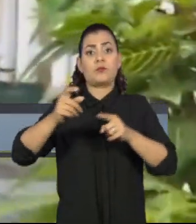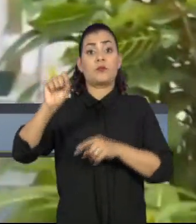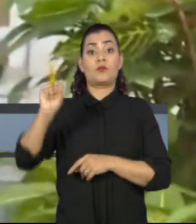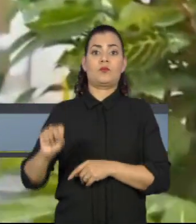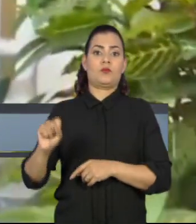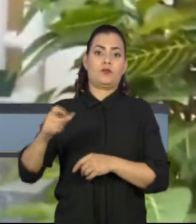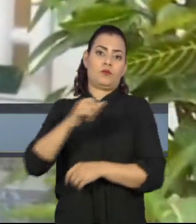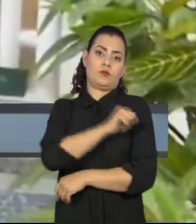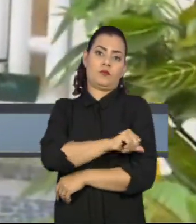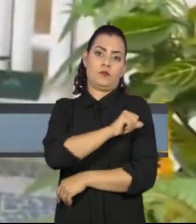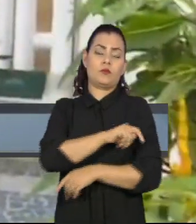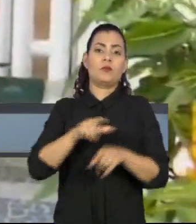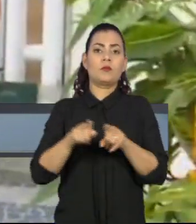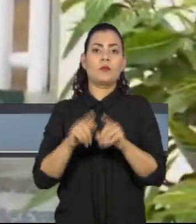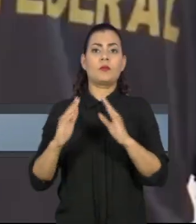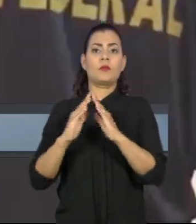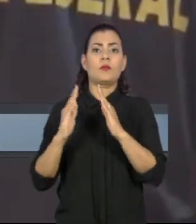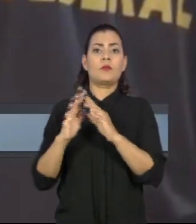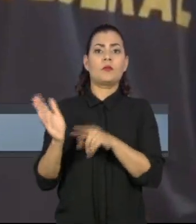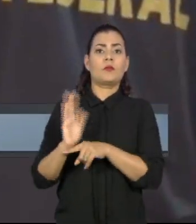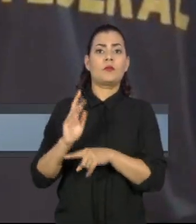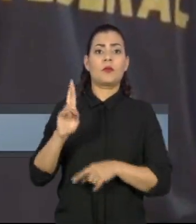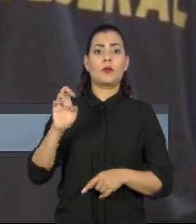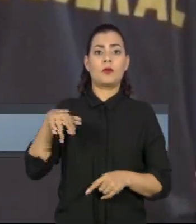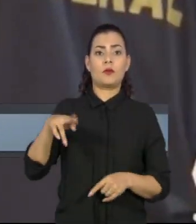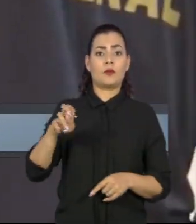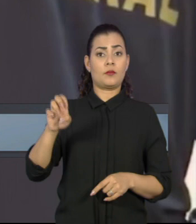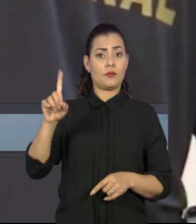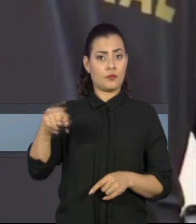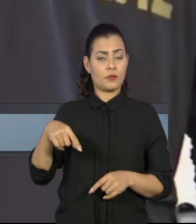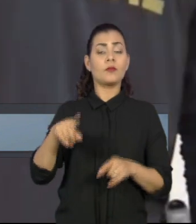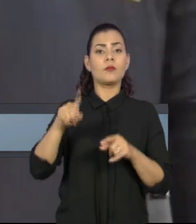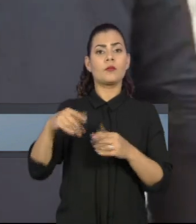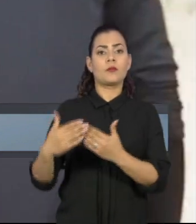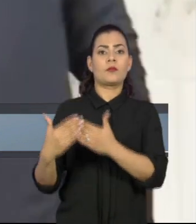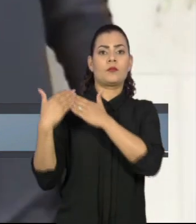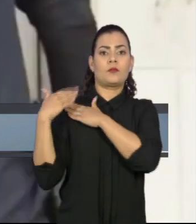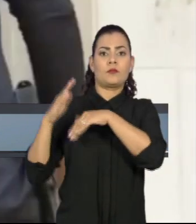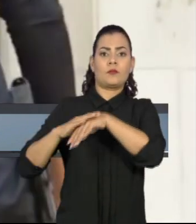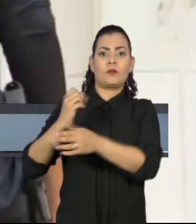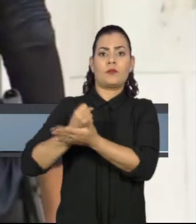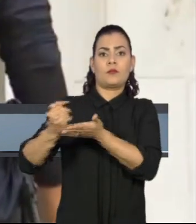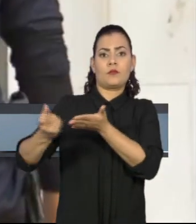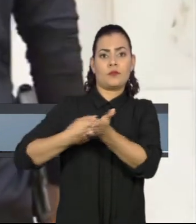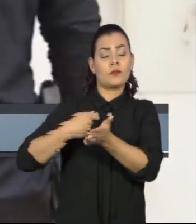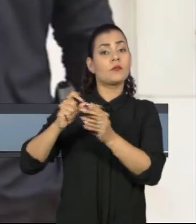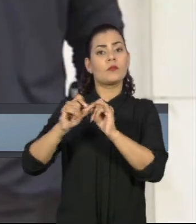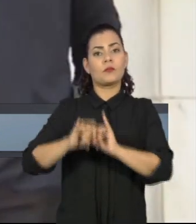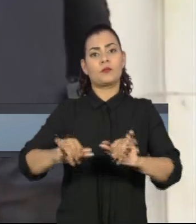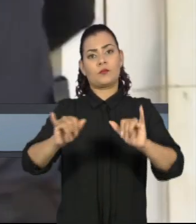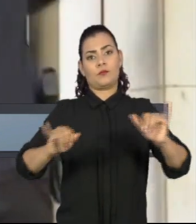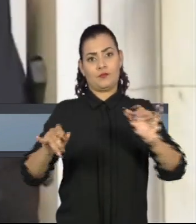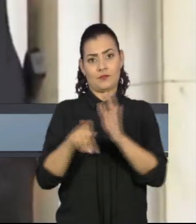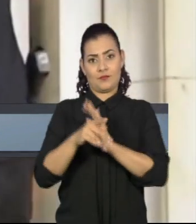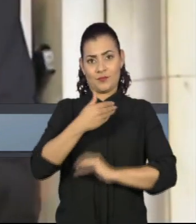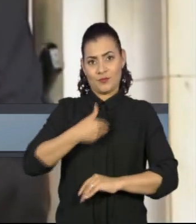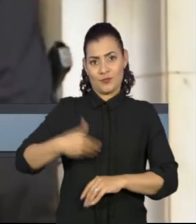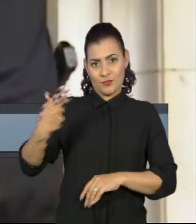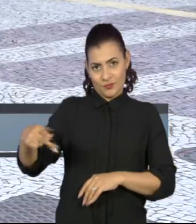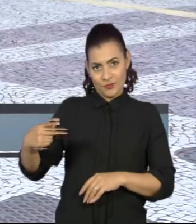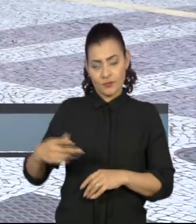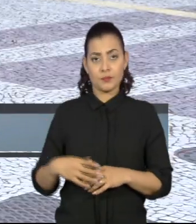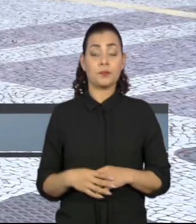Rio, na casa do cineasta René Sampaio, responsável pela produtora contratada para realizar a publicidade do corredor